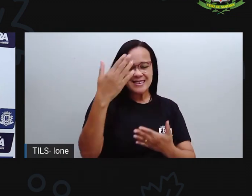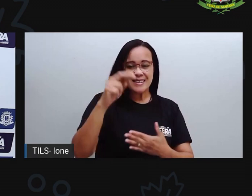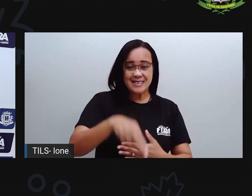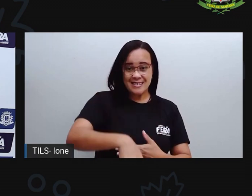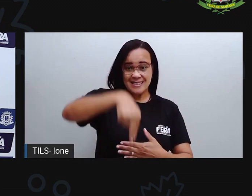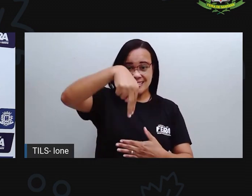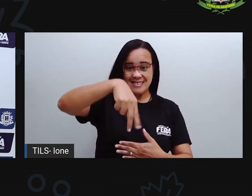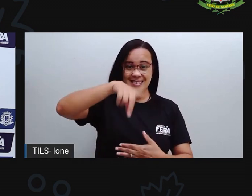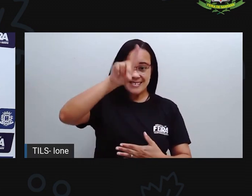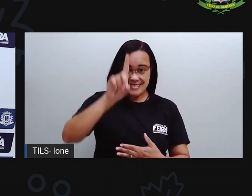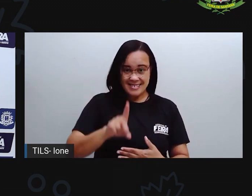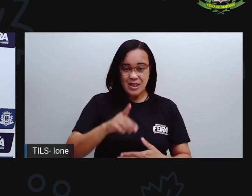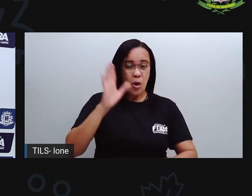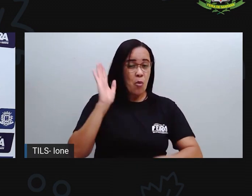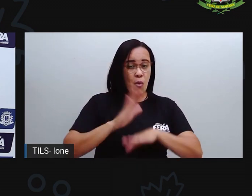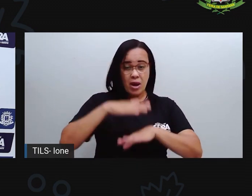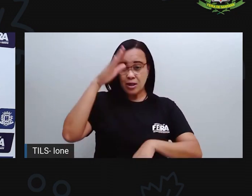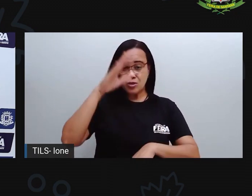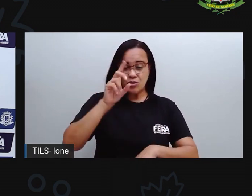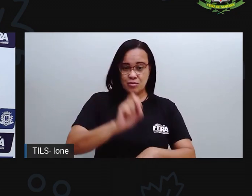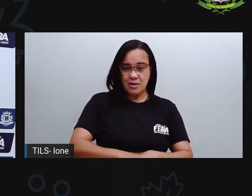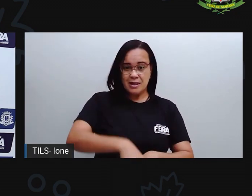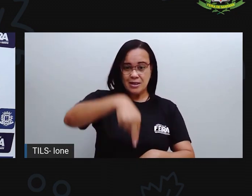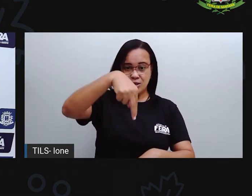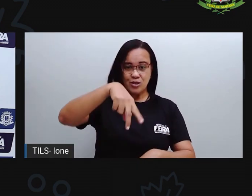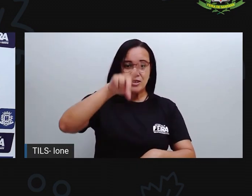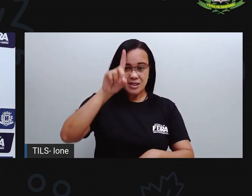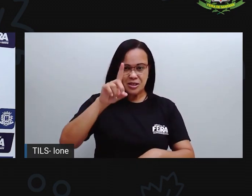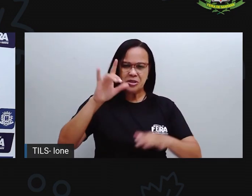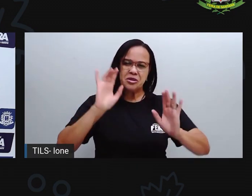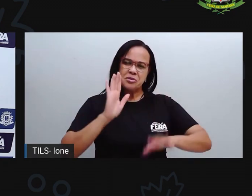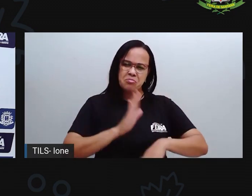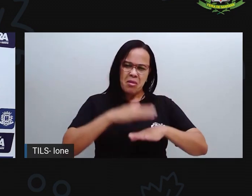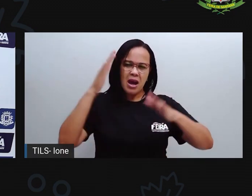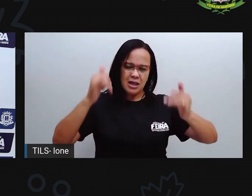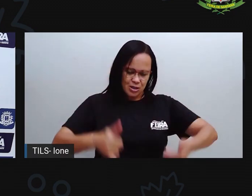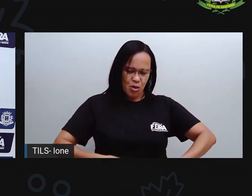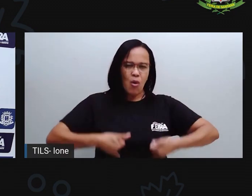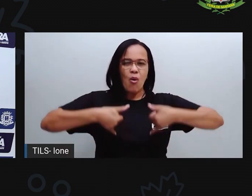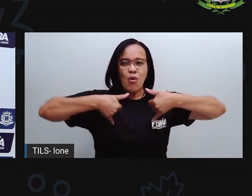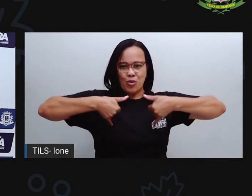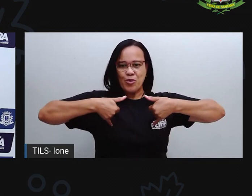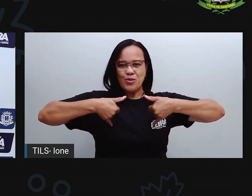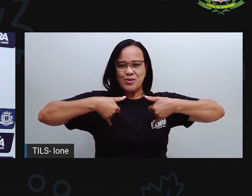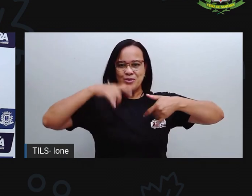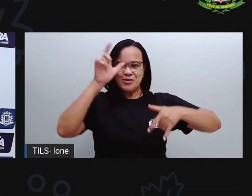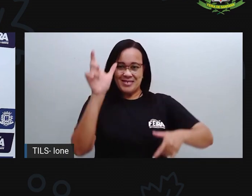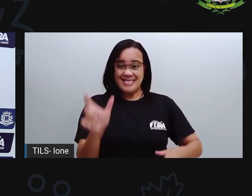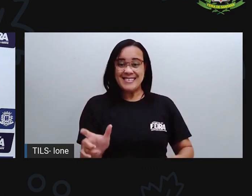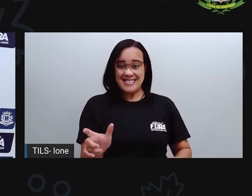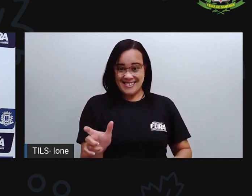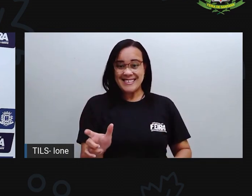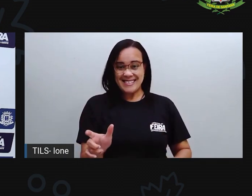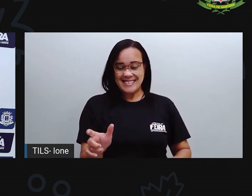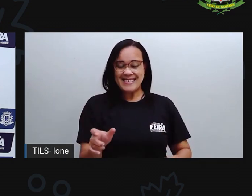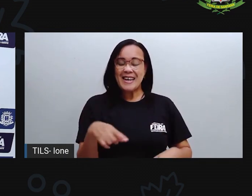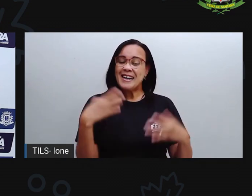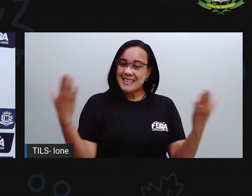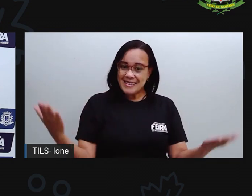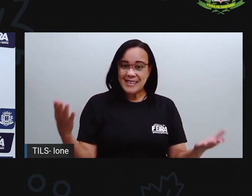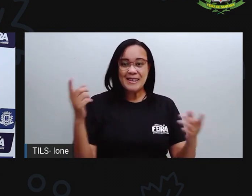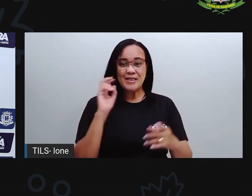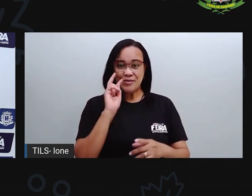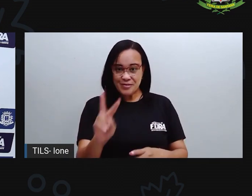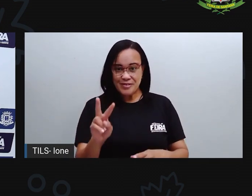Quanto mais sou nordestino, mais tenho orgulho de ser. Braulio Bessa. Olha só que poema lindo, né?